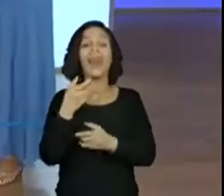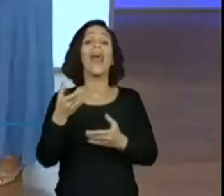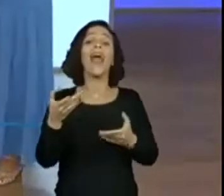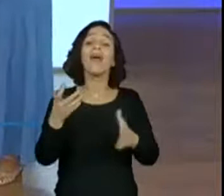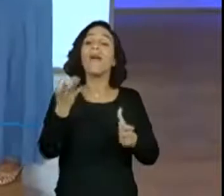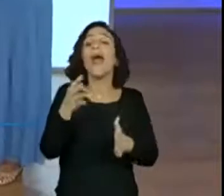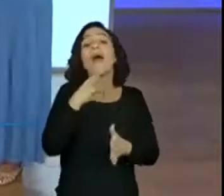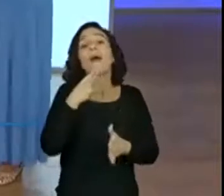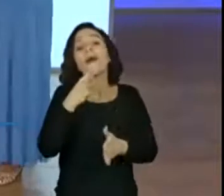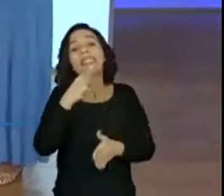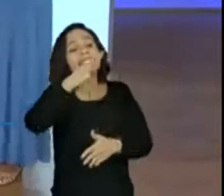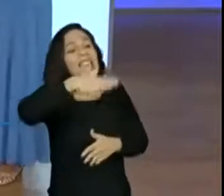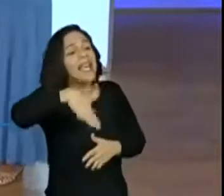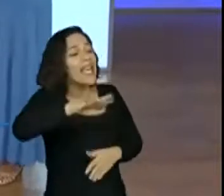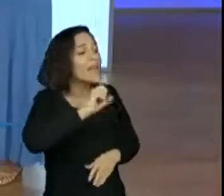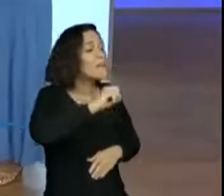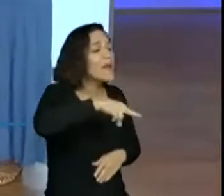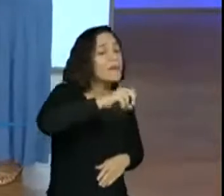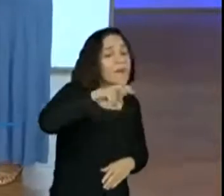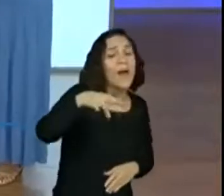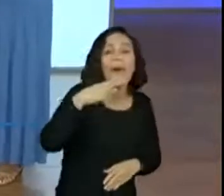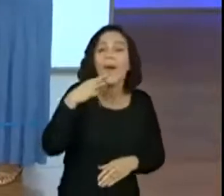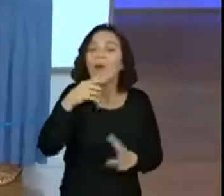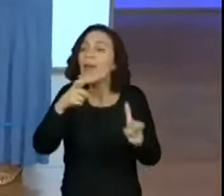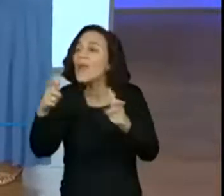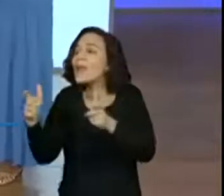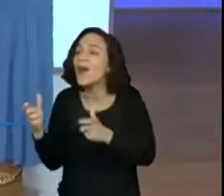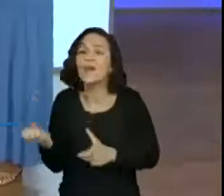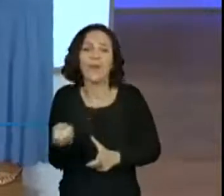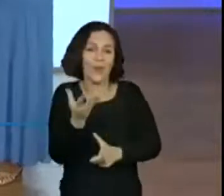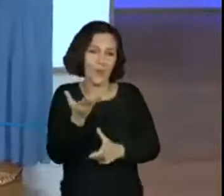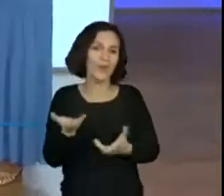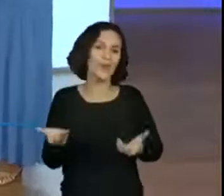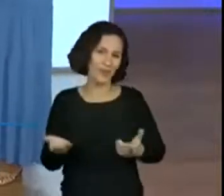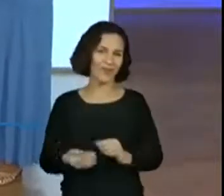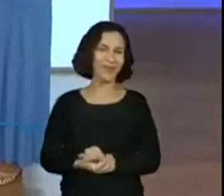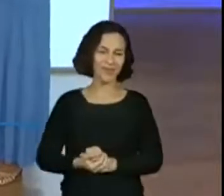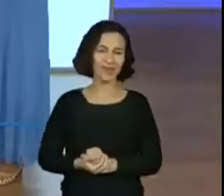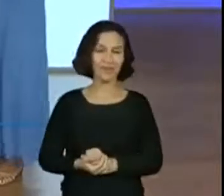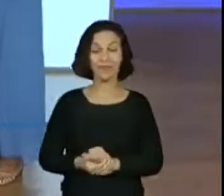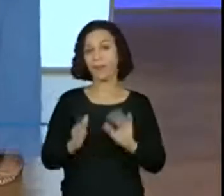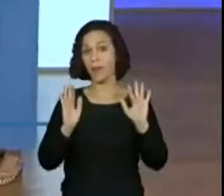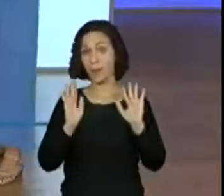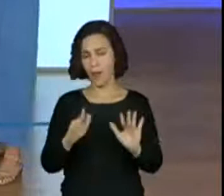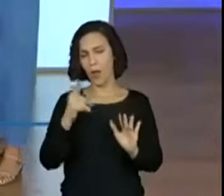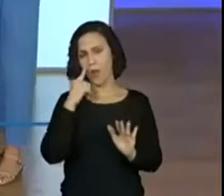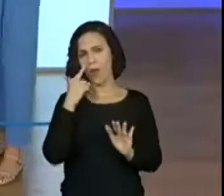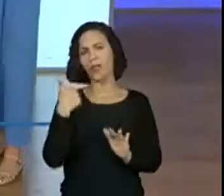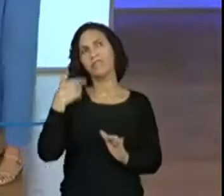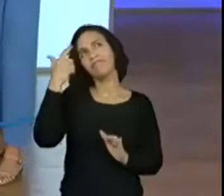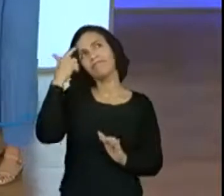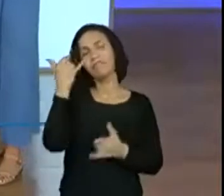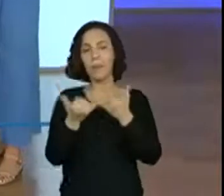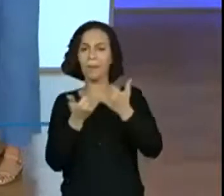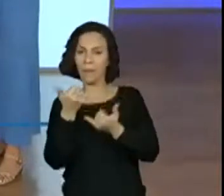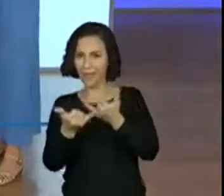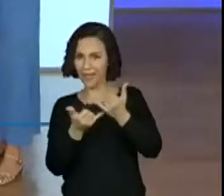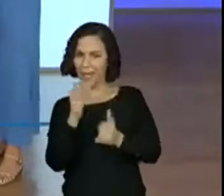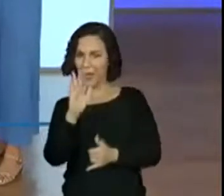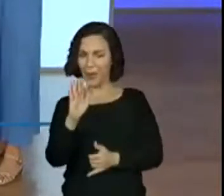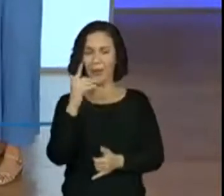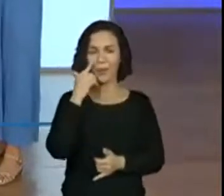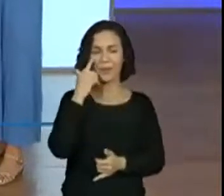exploração na Miriam Paulista. Poder dar um pouquinho, na verdade. Exatamente. isso aí. Agora, vamos pensar então numa brincadeira, tá bom?